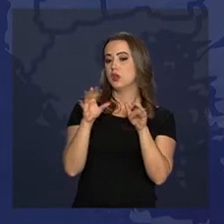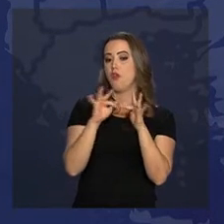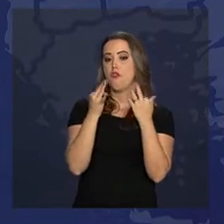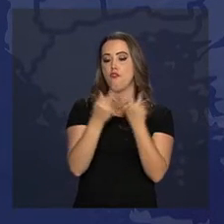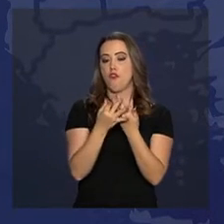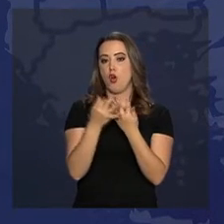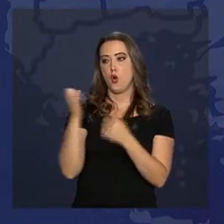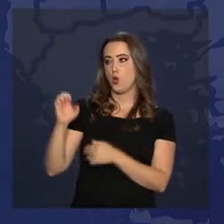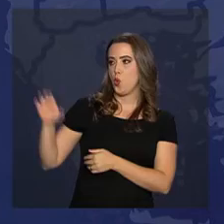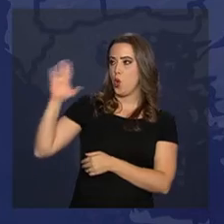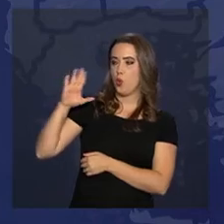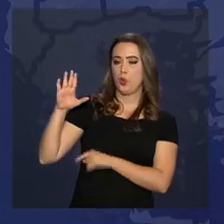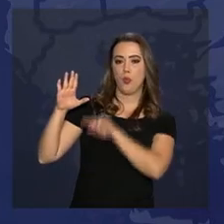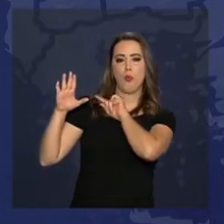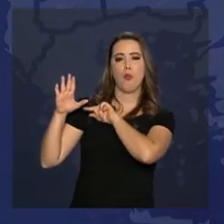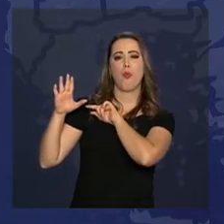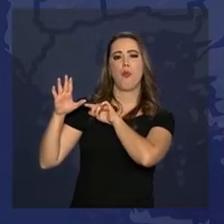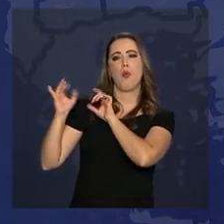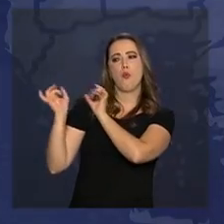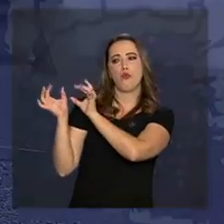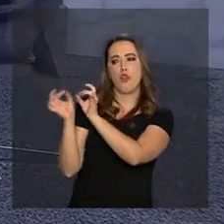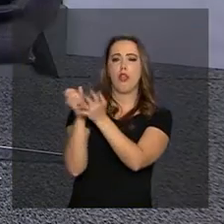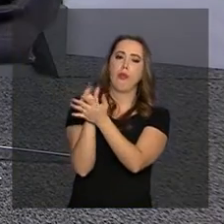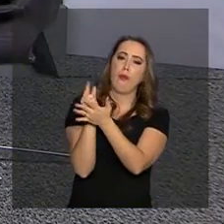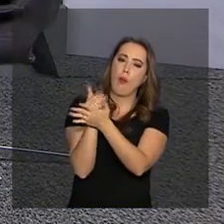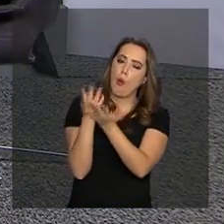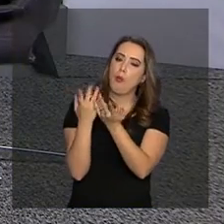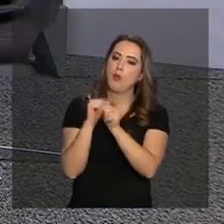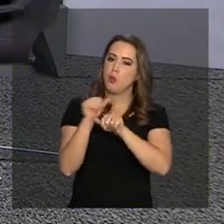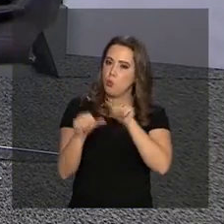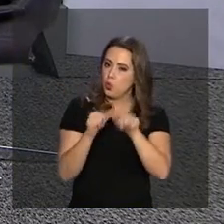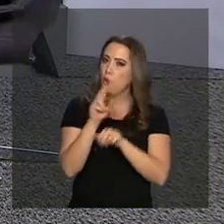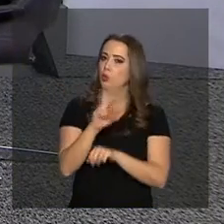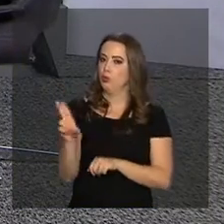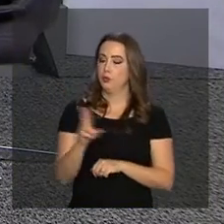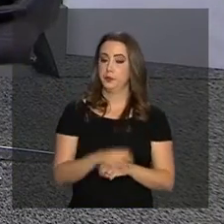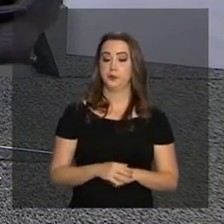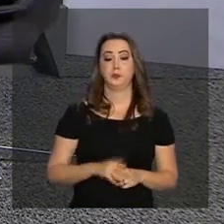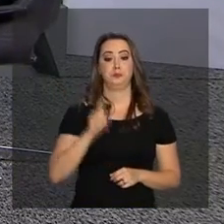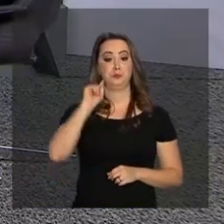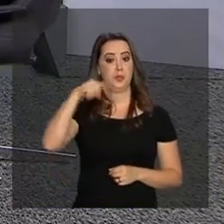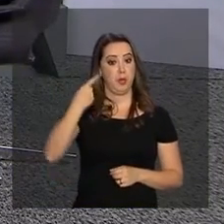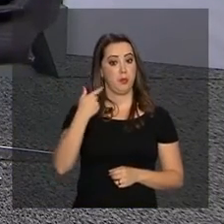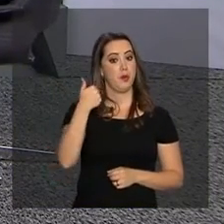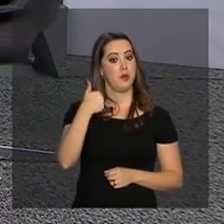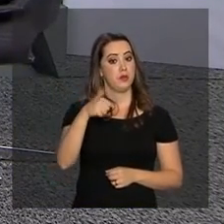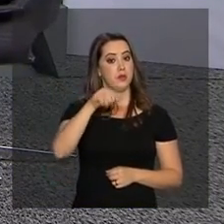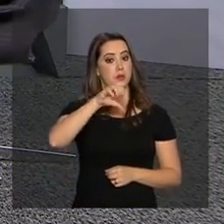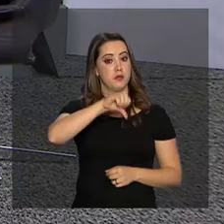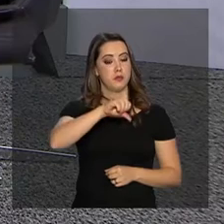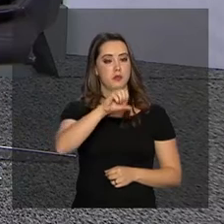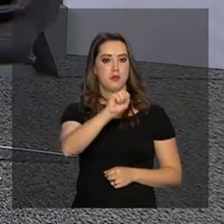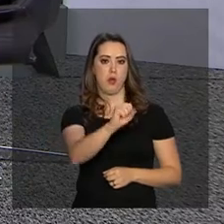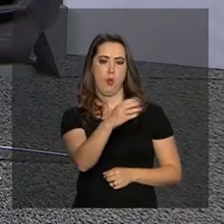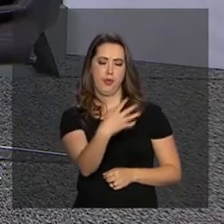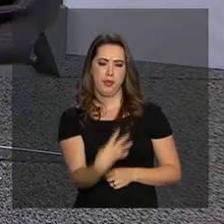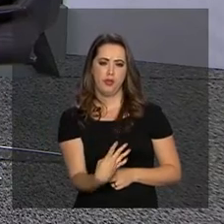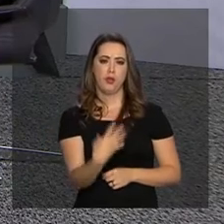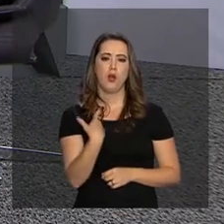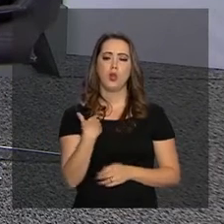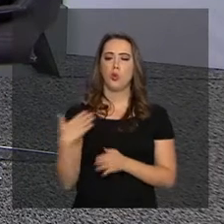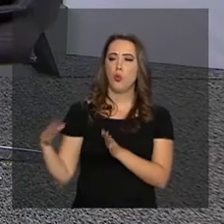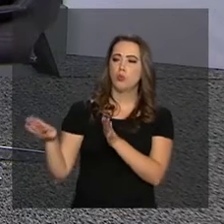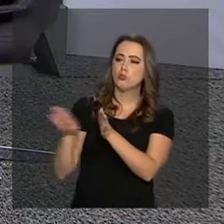Europeu para Negócios. E, em 1974, o Fórum começou a receber os líderes